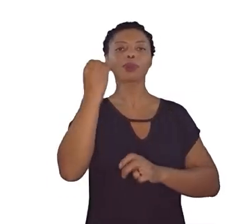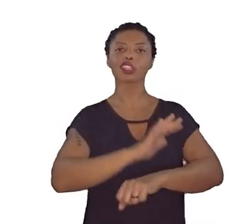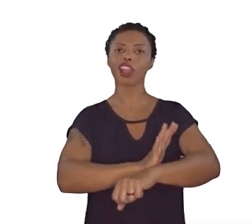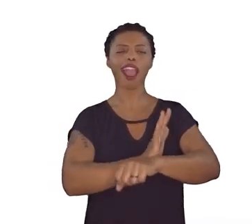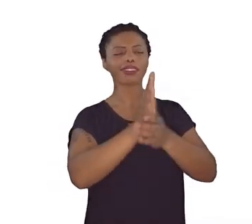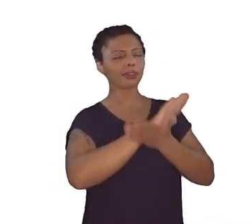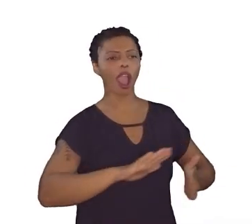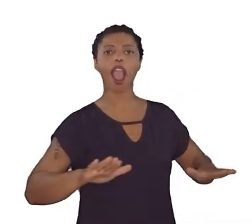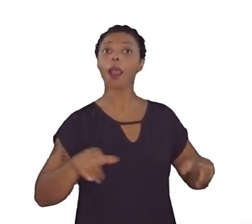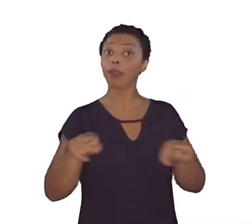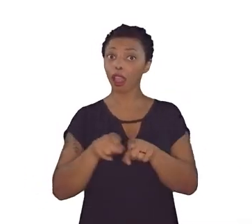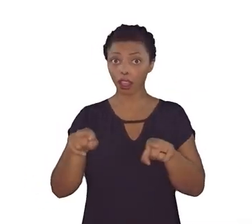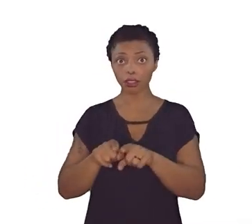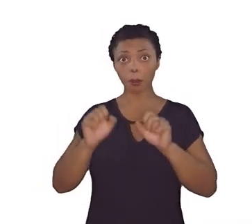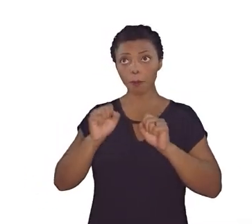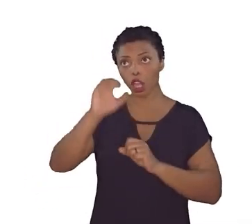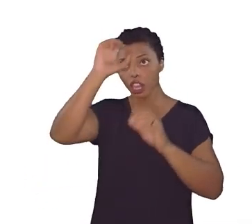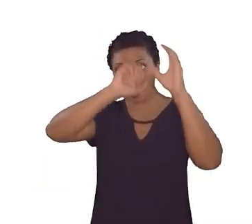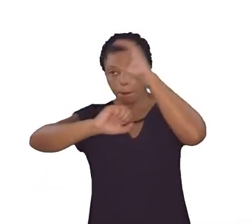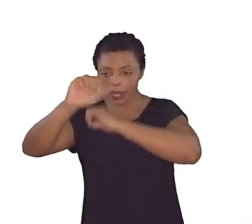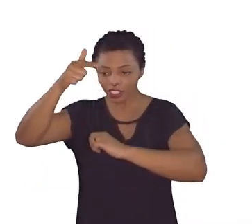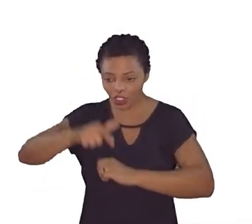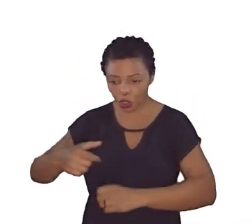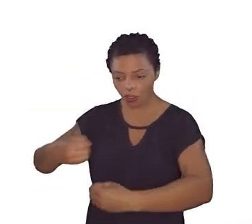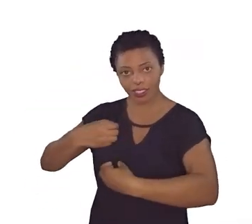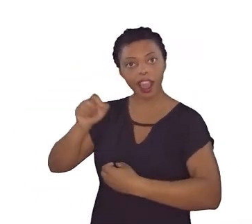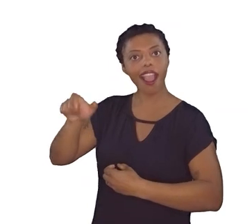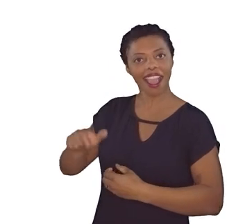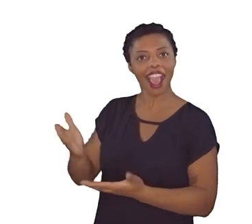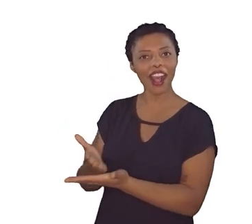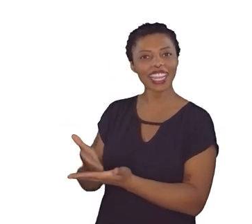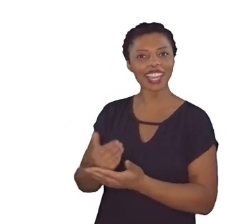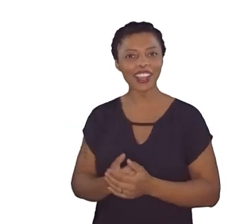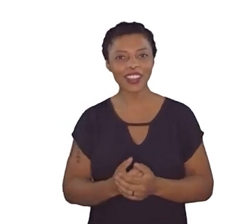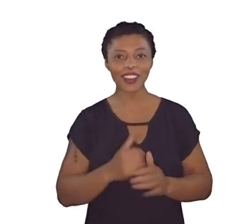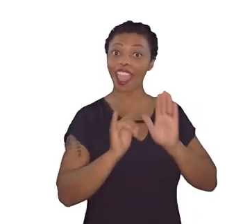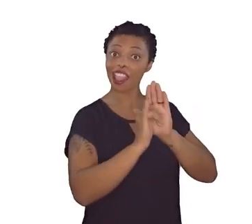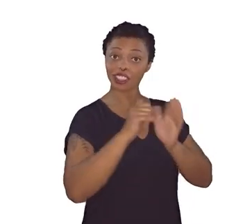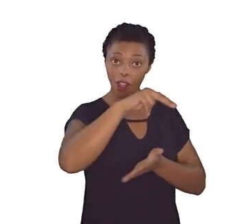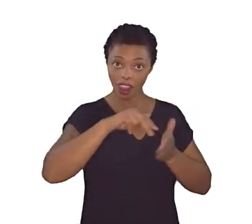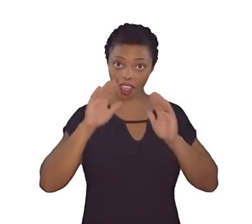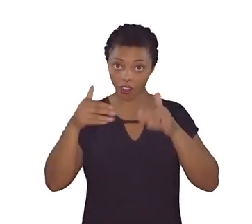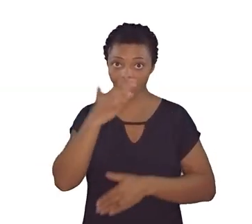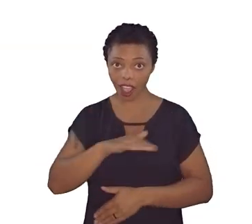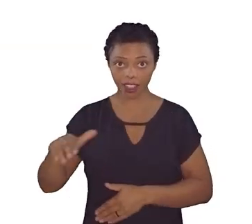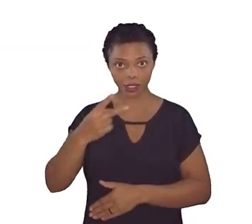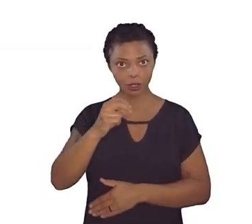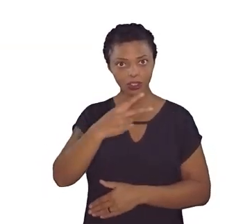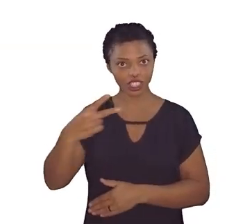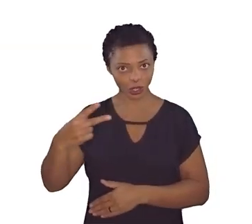de aprender e de reaprender com os livros. Edital Leia para uma Criança 2022.